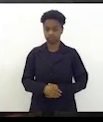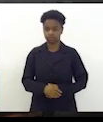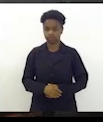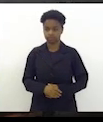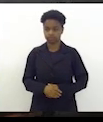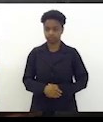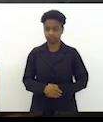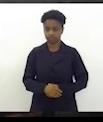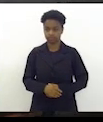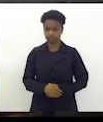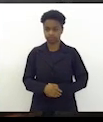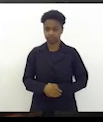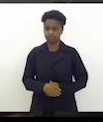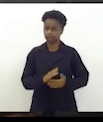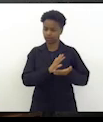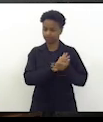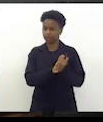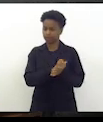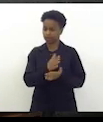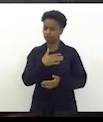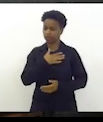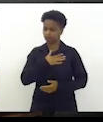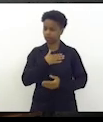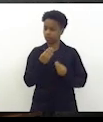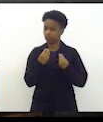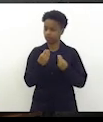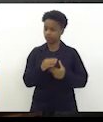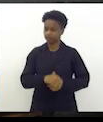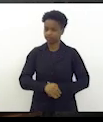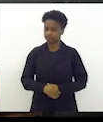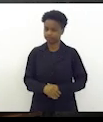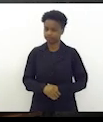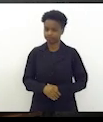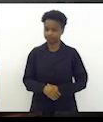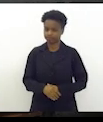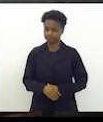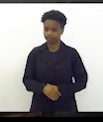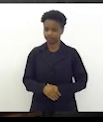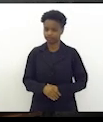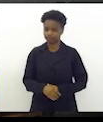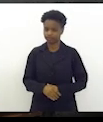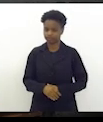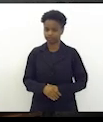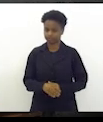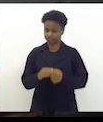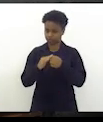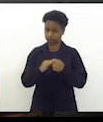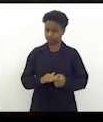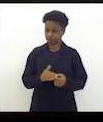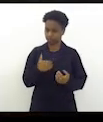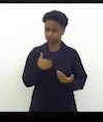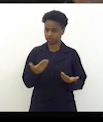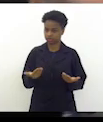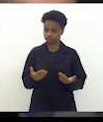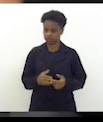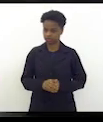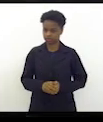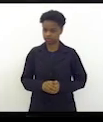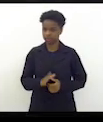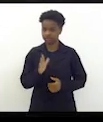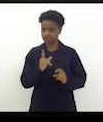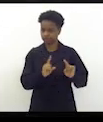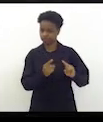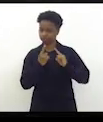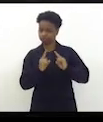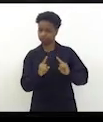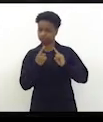já estou vendo preconceito já aí como é que pode discriminação hein já me provocou já